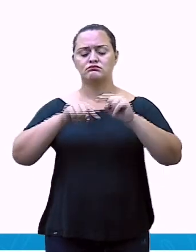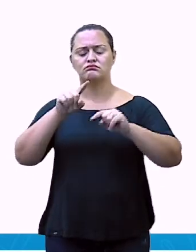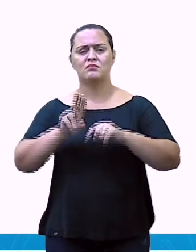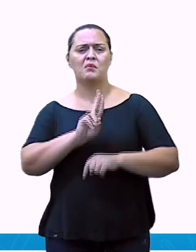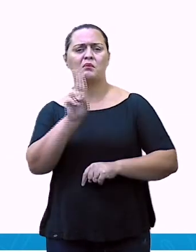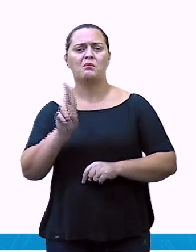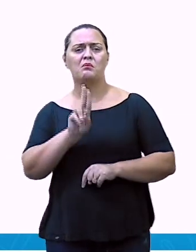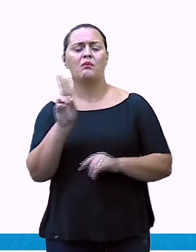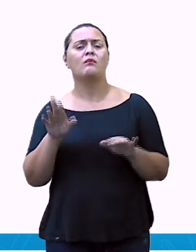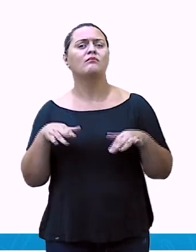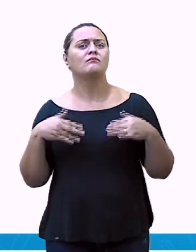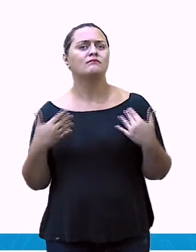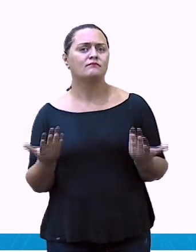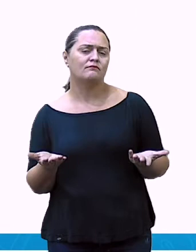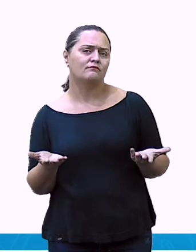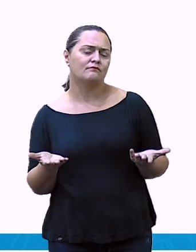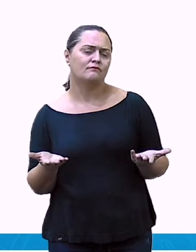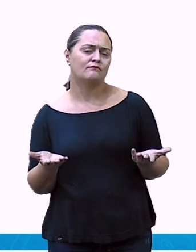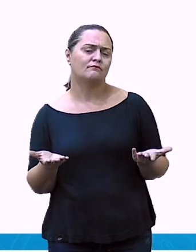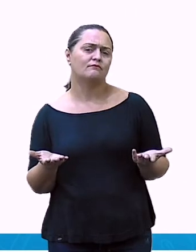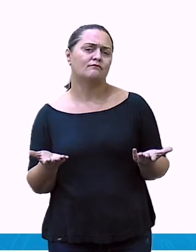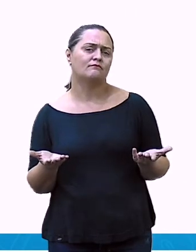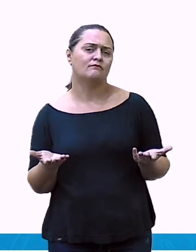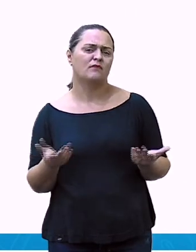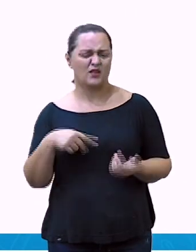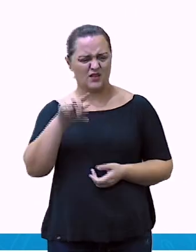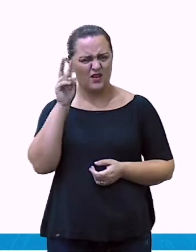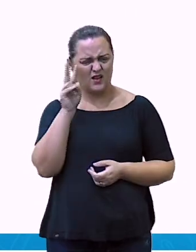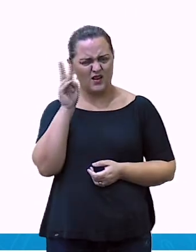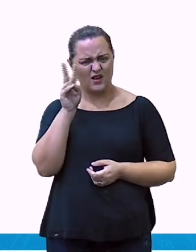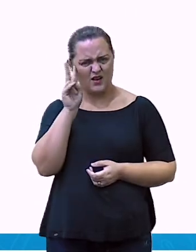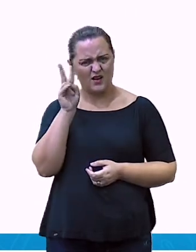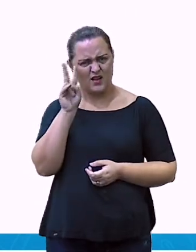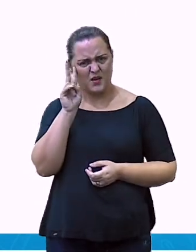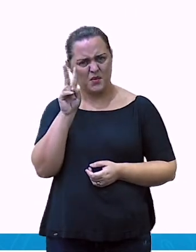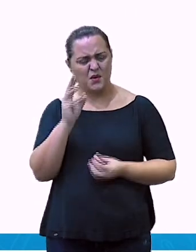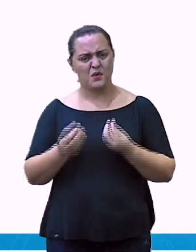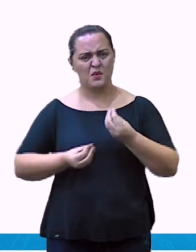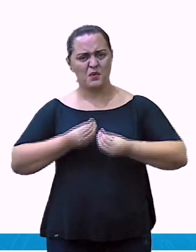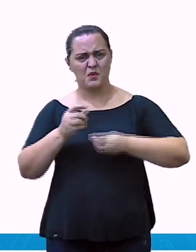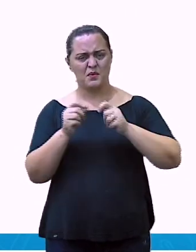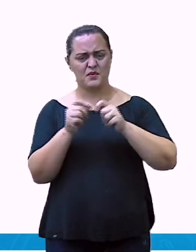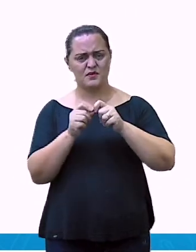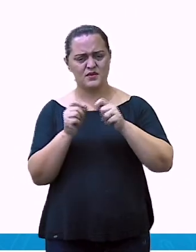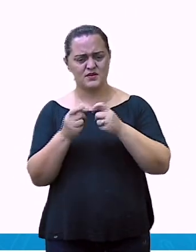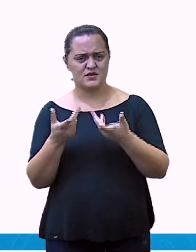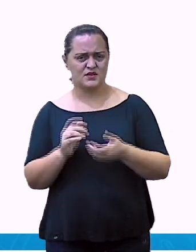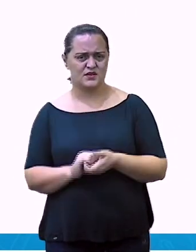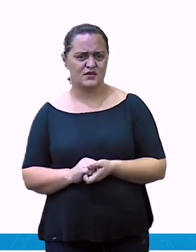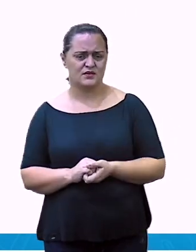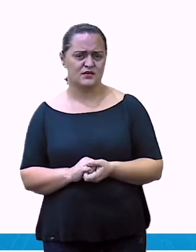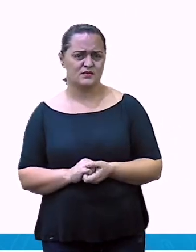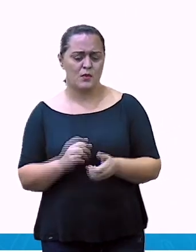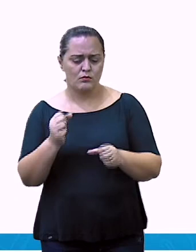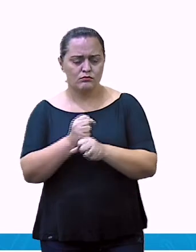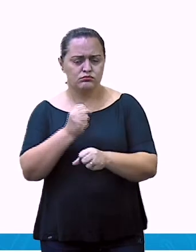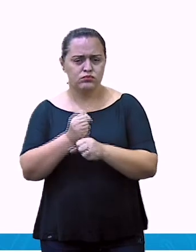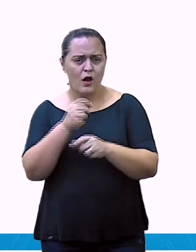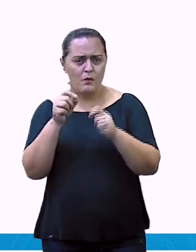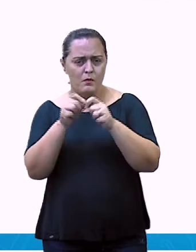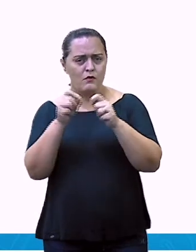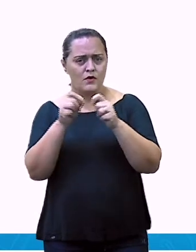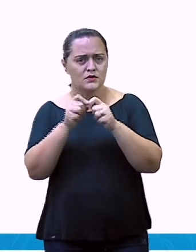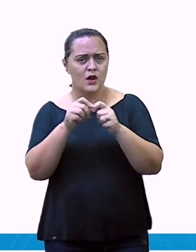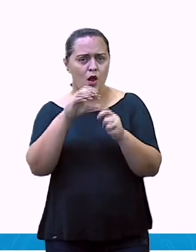Vocês lembram que a casa, a moradia de oca é muito utilizada até hoje, né? Nem todos